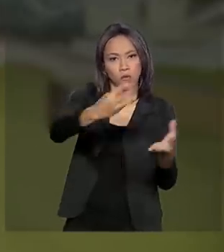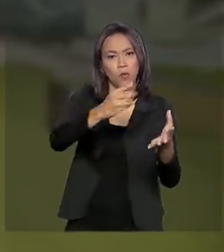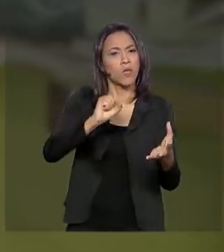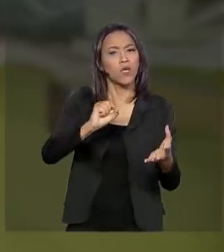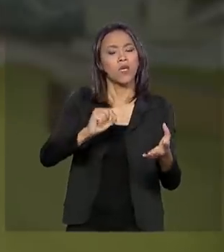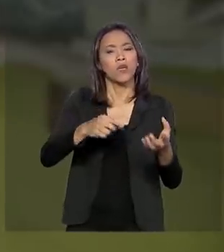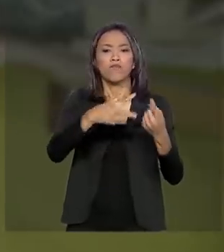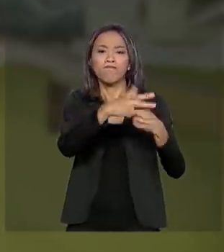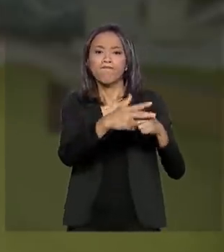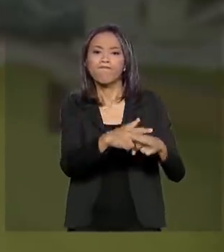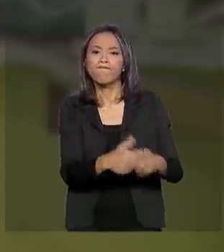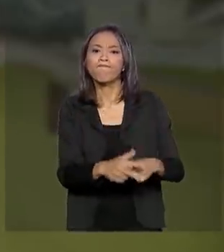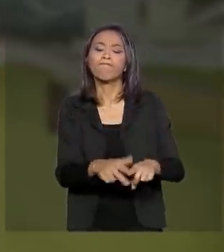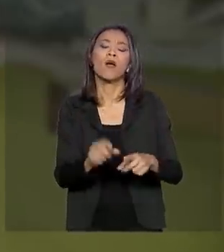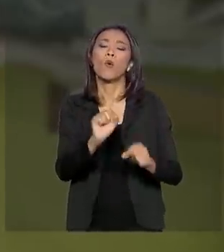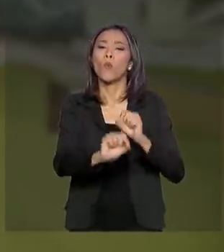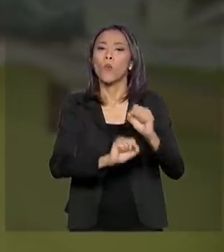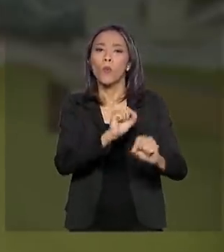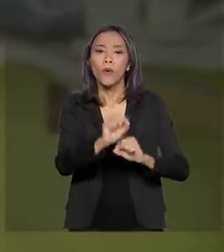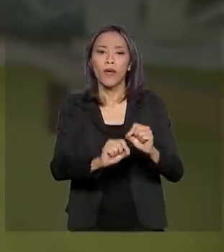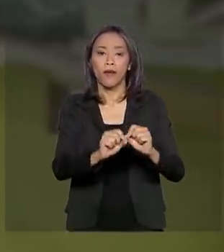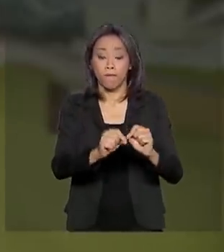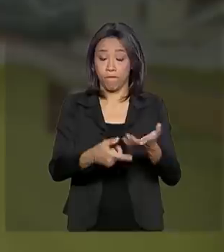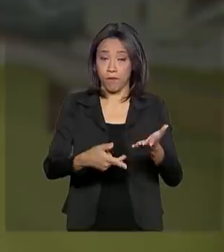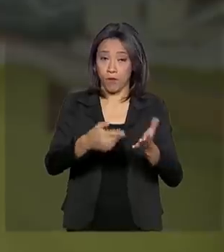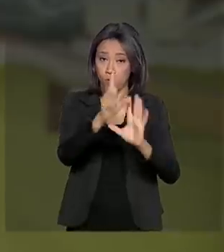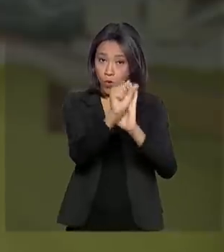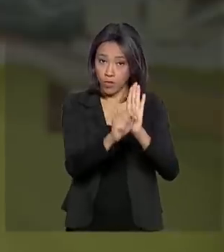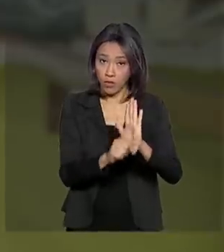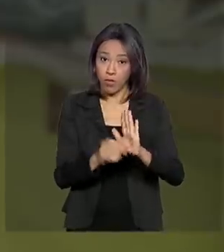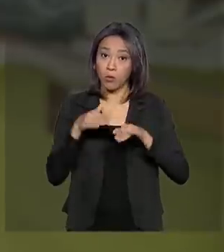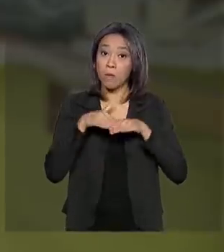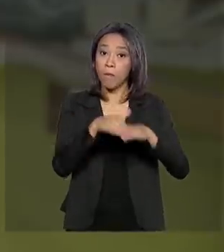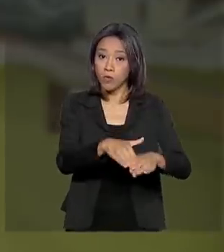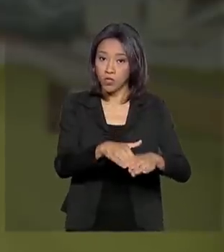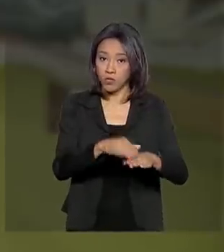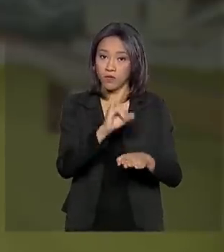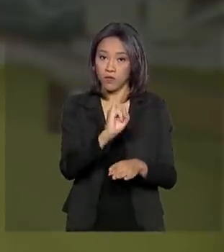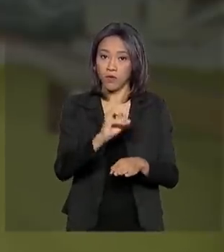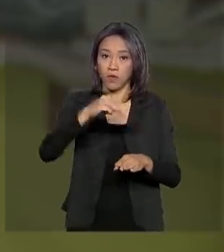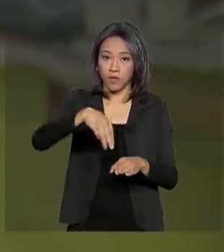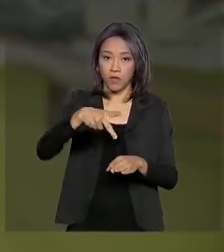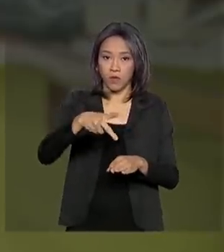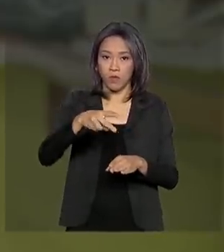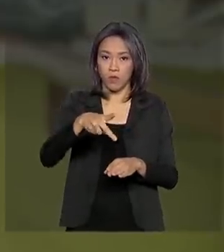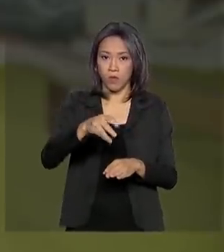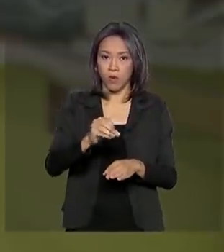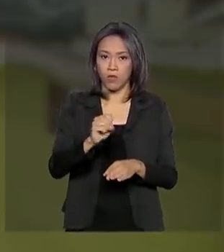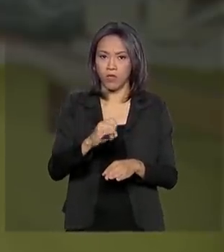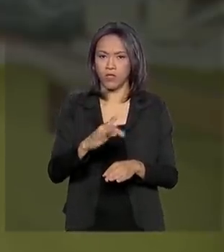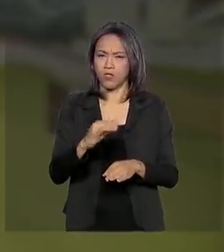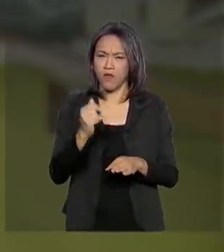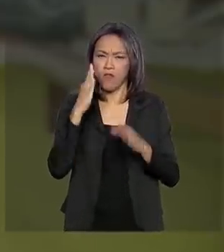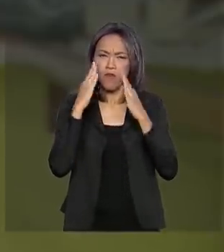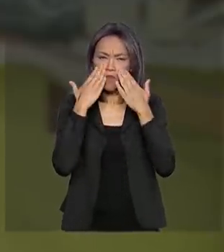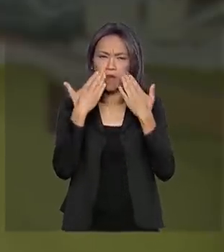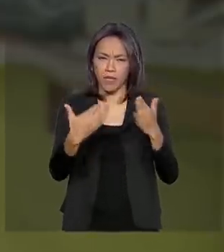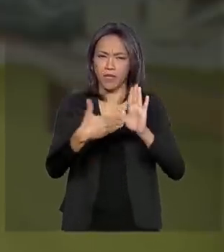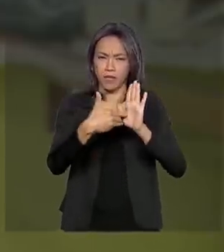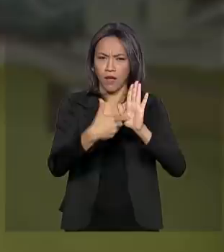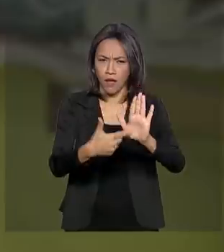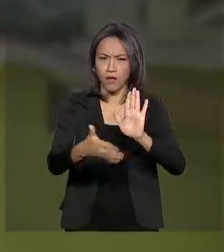orçamento impositivo. Agora nós vamos conhecer os detalhes dessas propostas aí, que regulamento, que trazem as regras